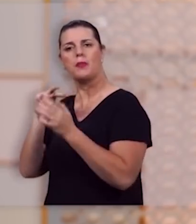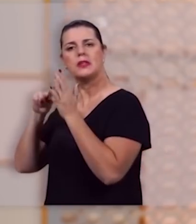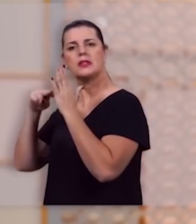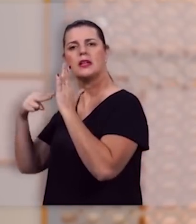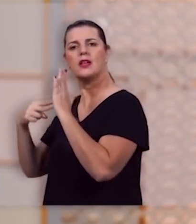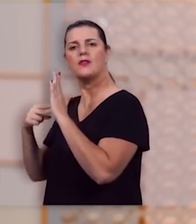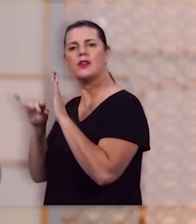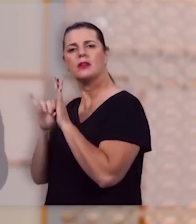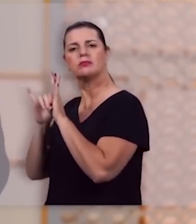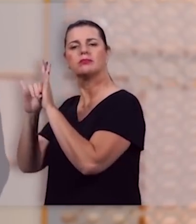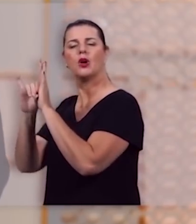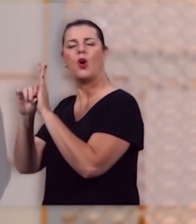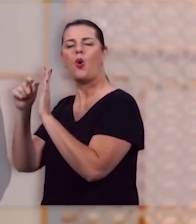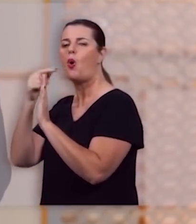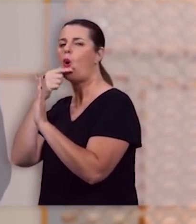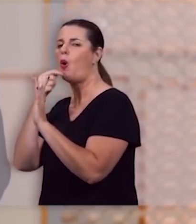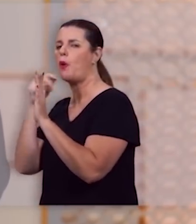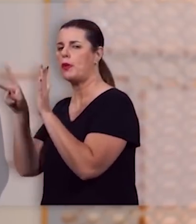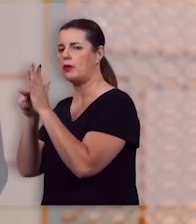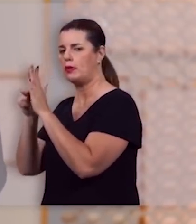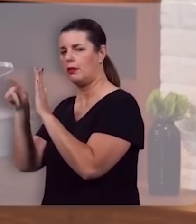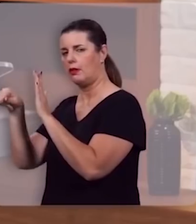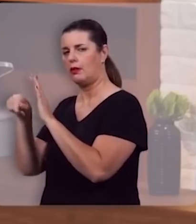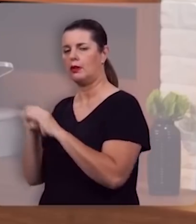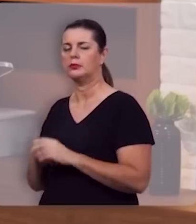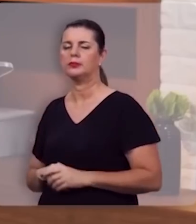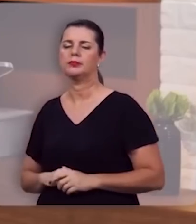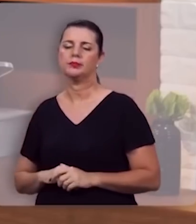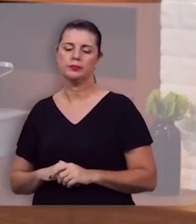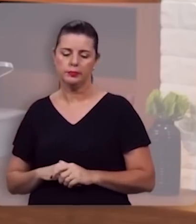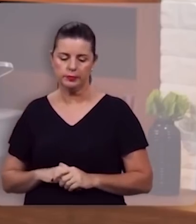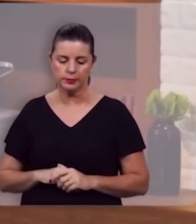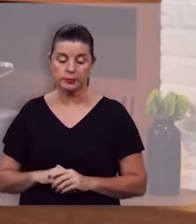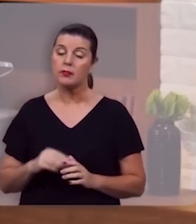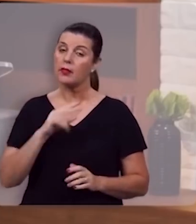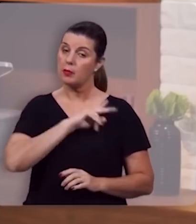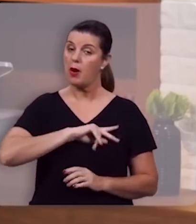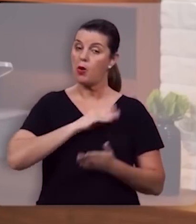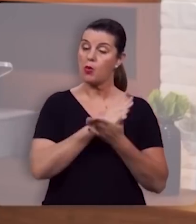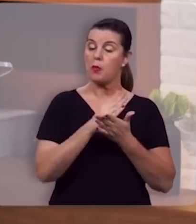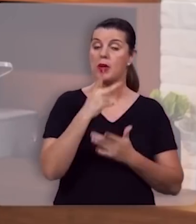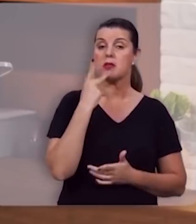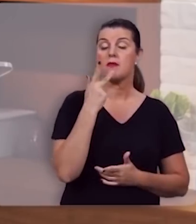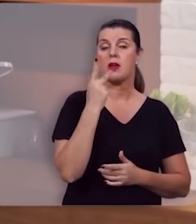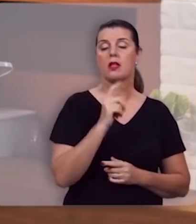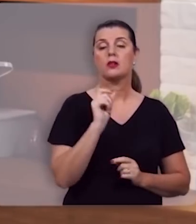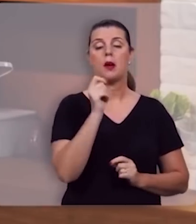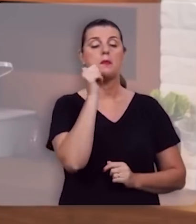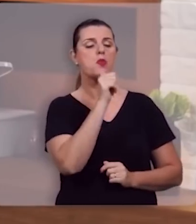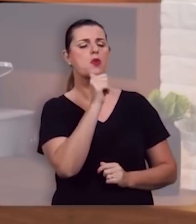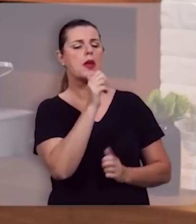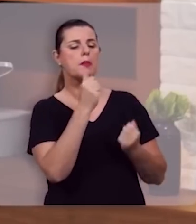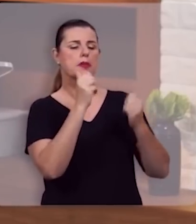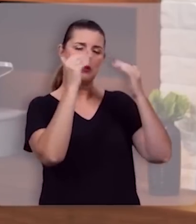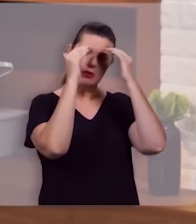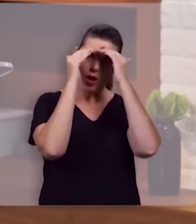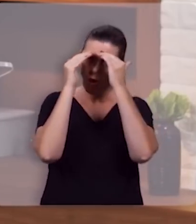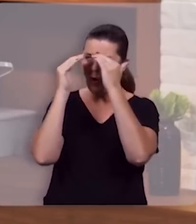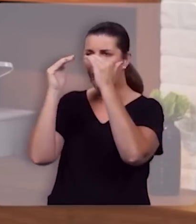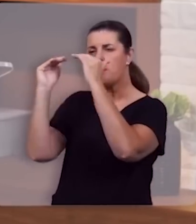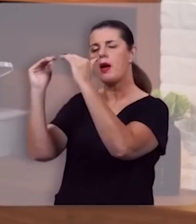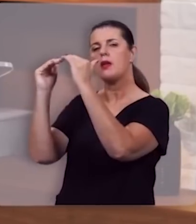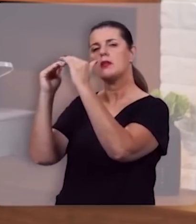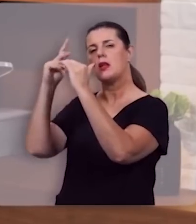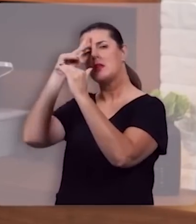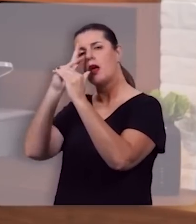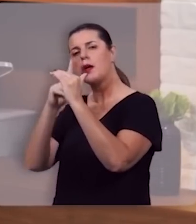símbolo daquilo que cristo deve ser nesta relação então paulo começa dizendo que a mulher deve ser submissa a seu próprio